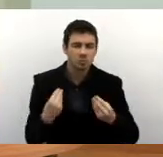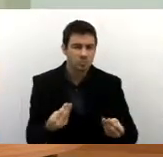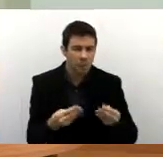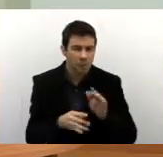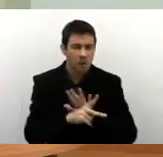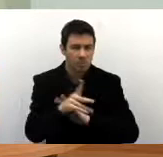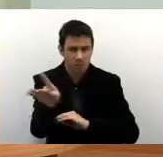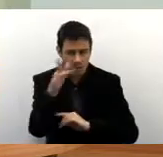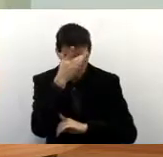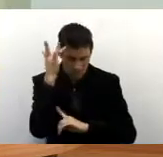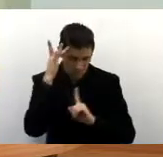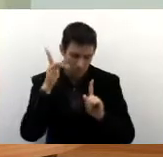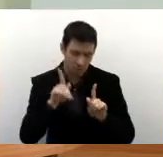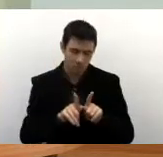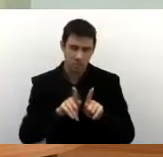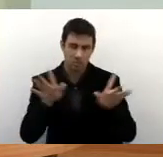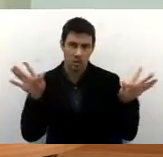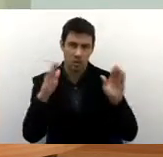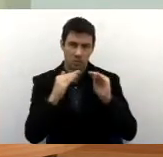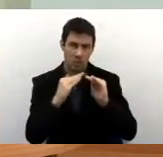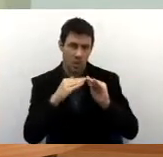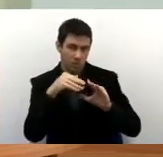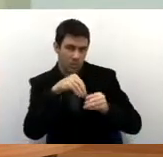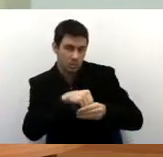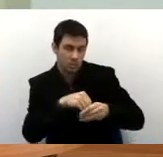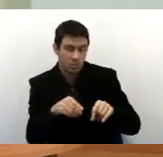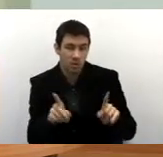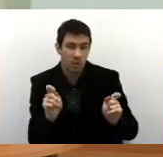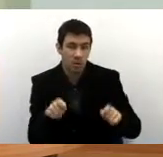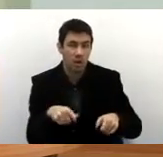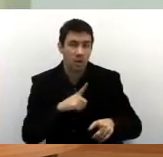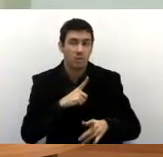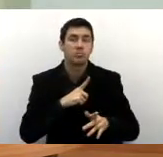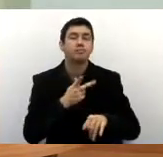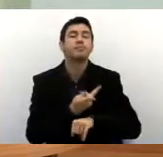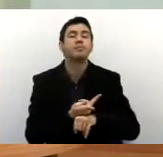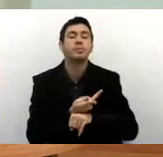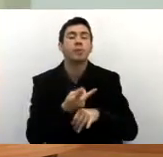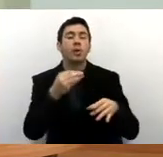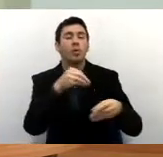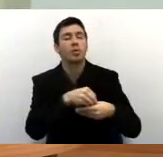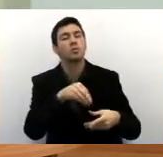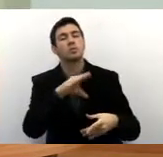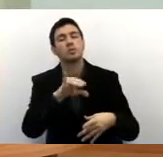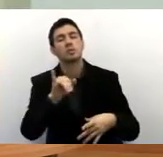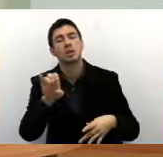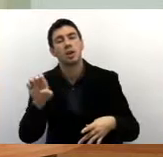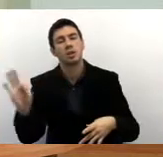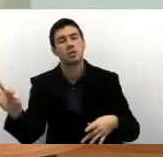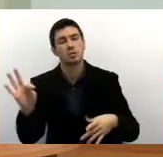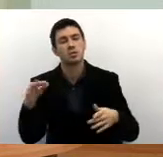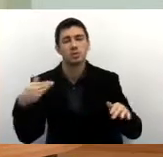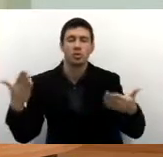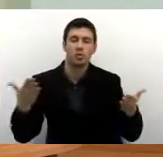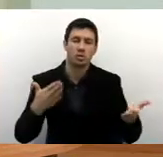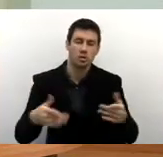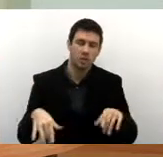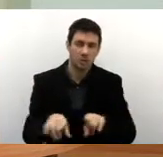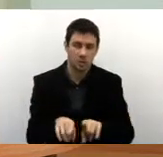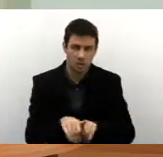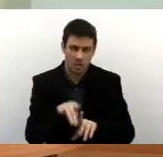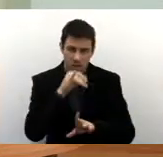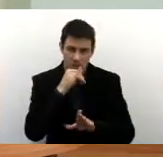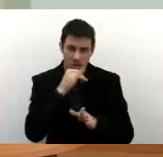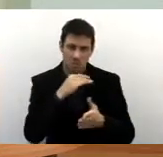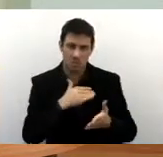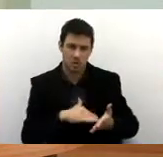guarulhense, o morador aqui da região, trabalhador, ele pode buscar na secretaria, e até bom que está